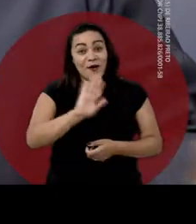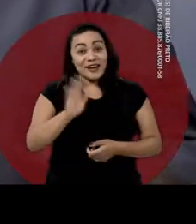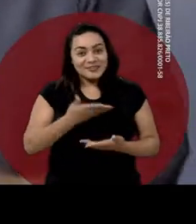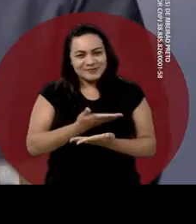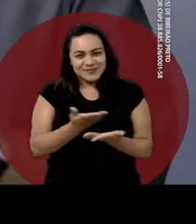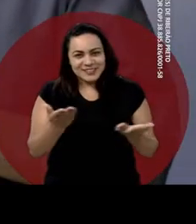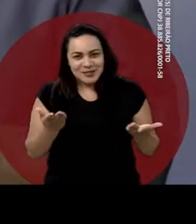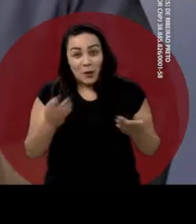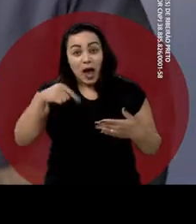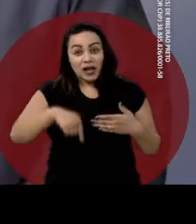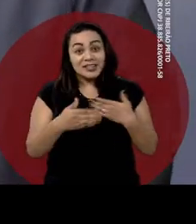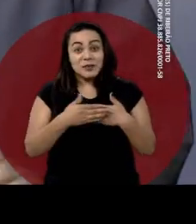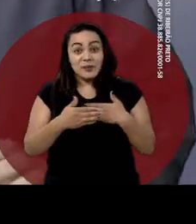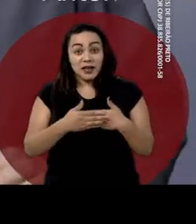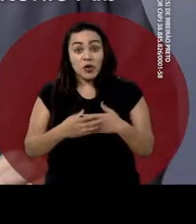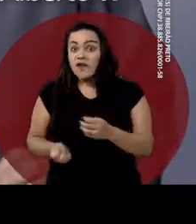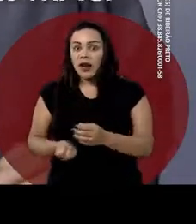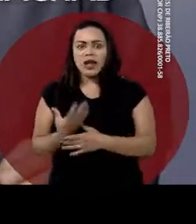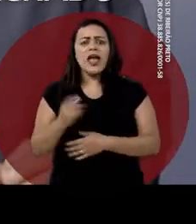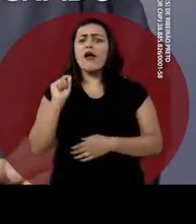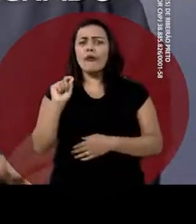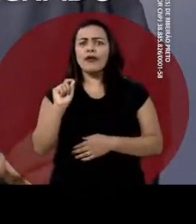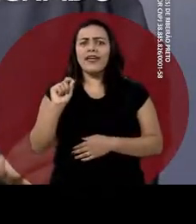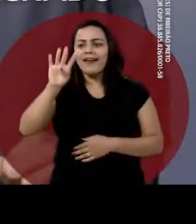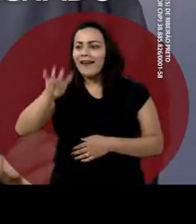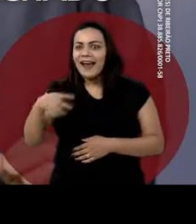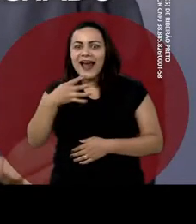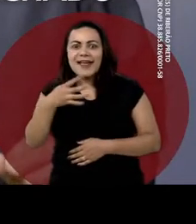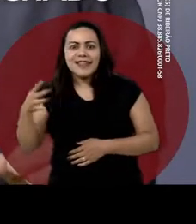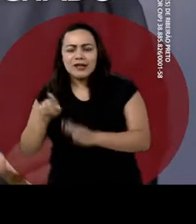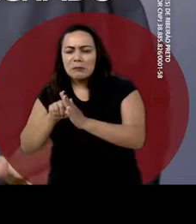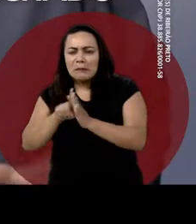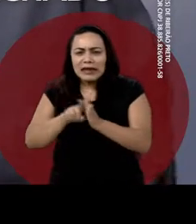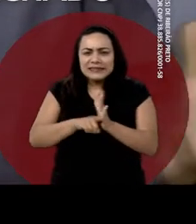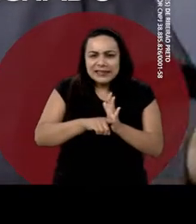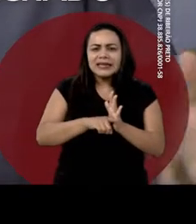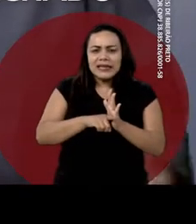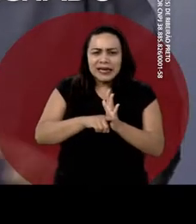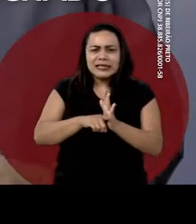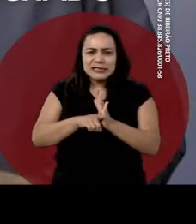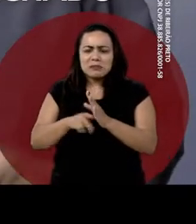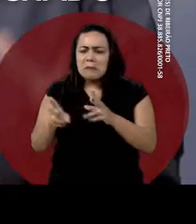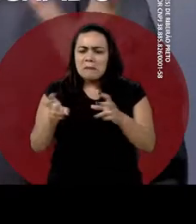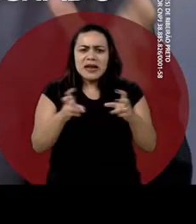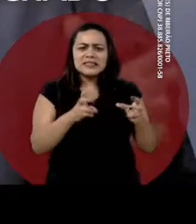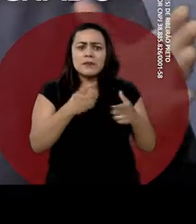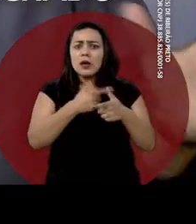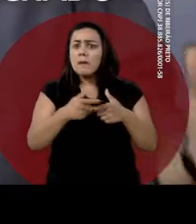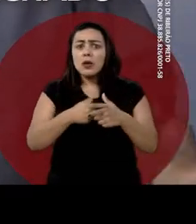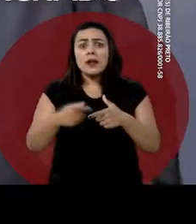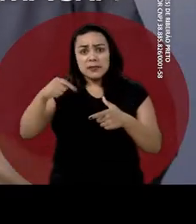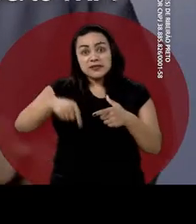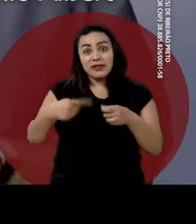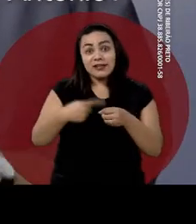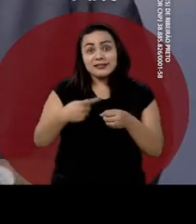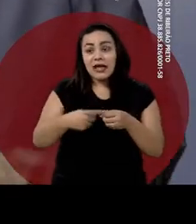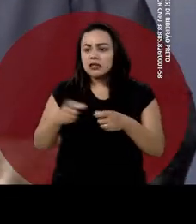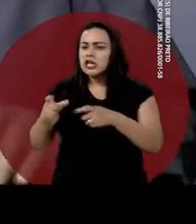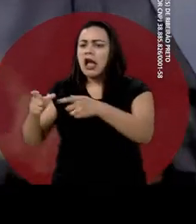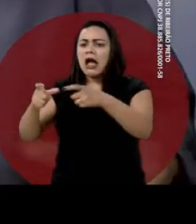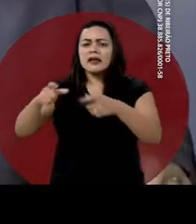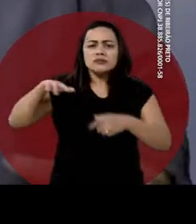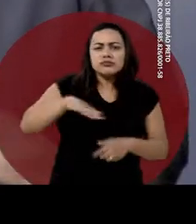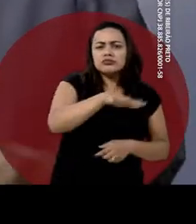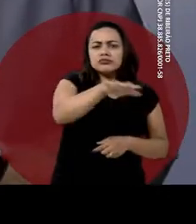Olá minha gente, em Ribeirão Preto vamos criar o Cadastro Territorial Multifinalitário. É um levantamento tridimensional de